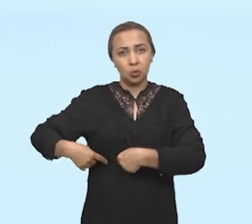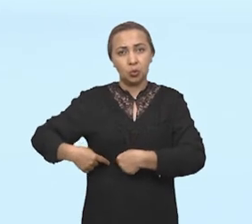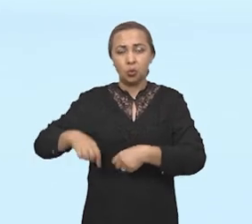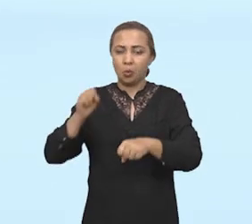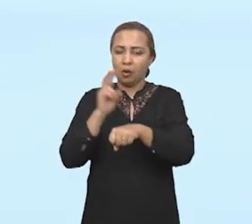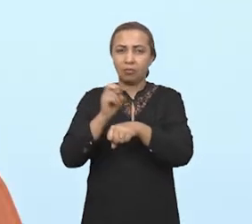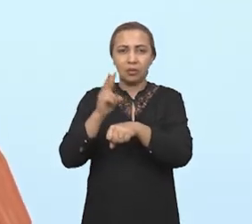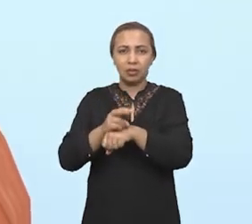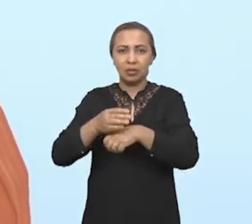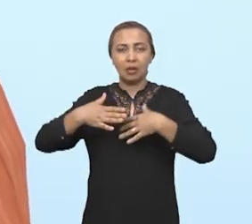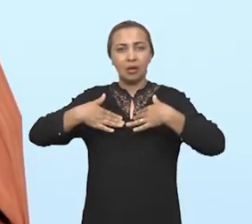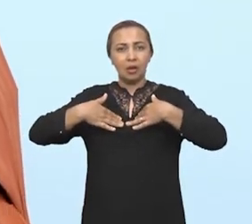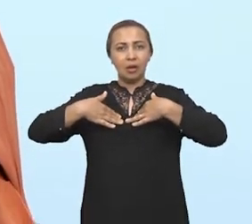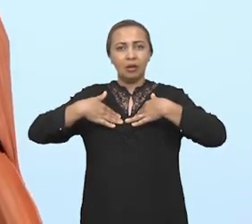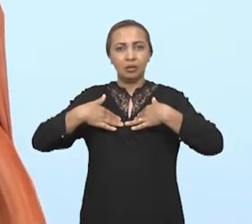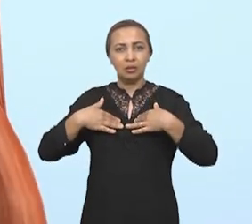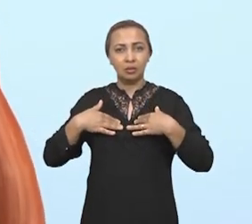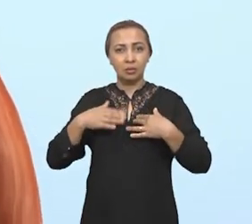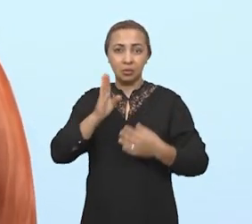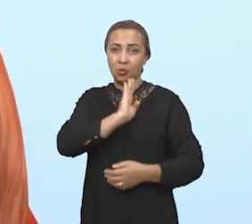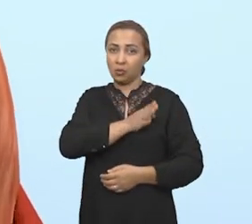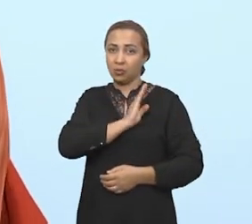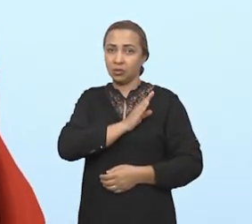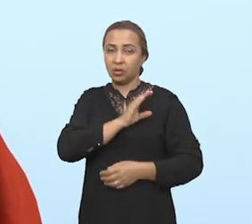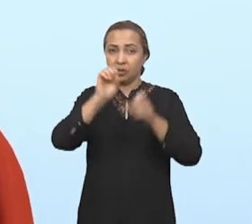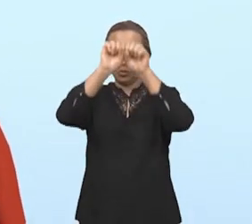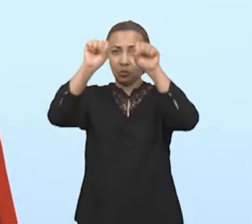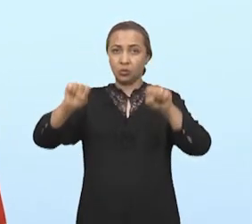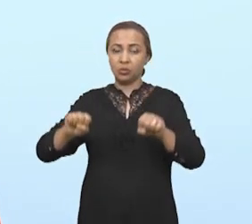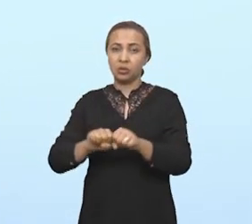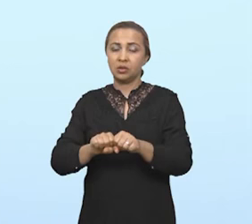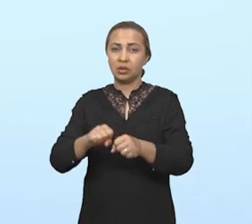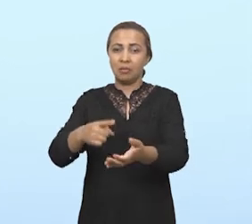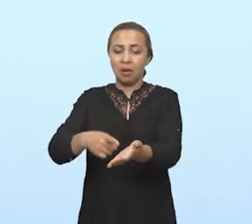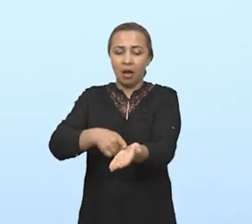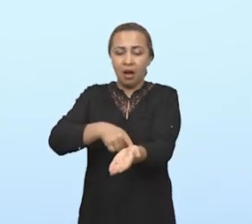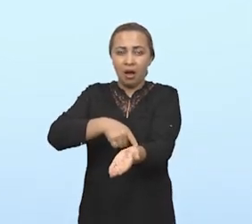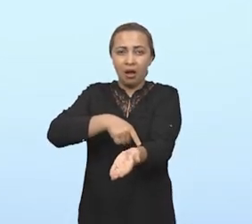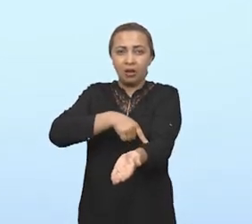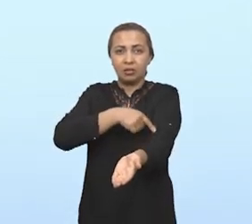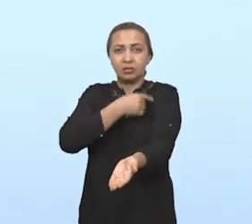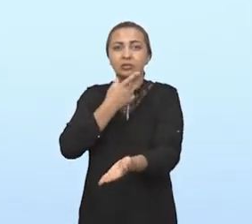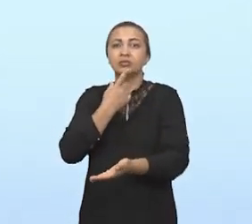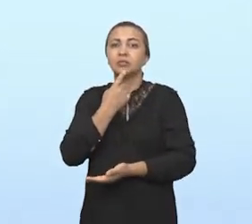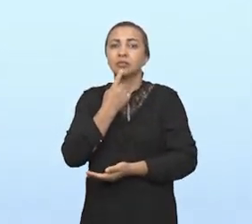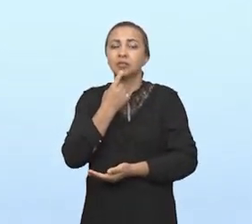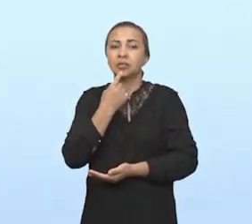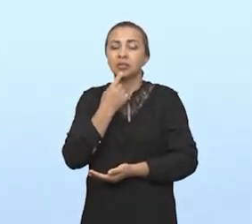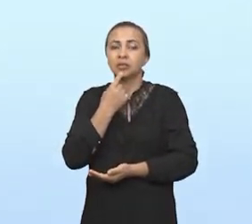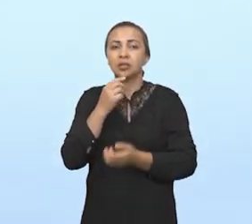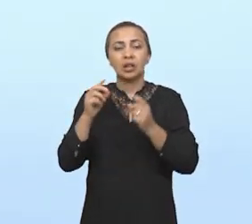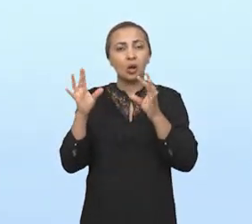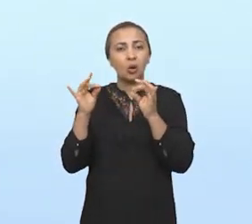carga viral inicial, é o pulmão, o coração e o sistema vascular, né, que interconecta todos os órgãos de maneira geral.